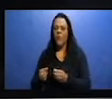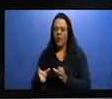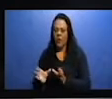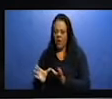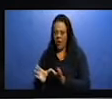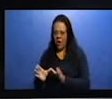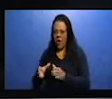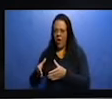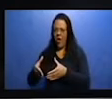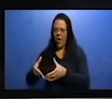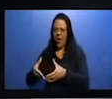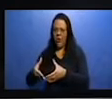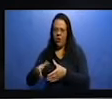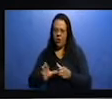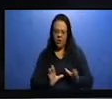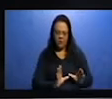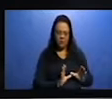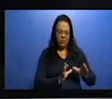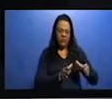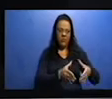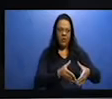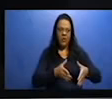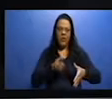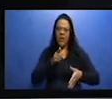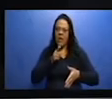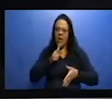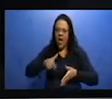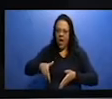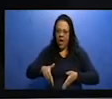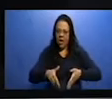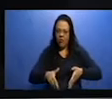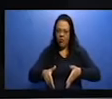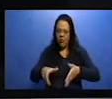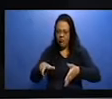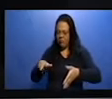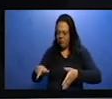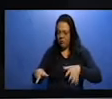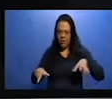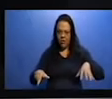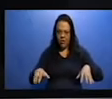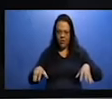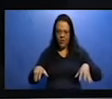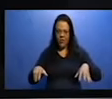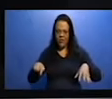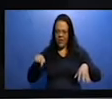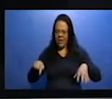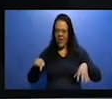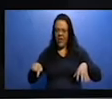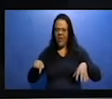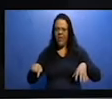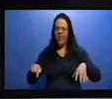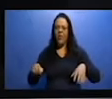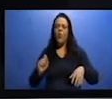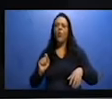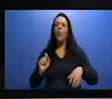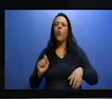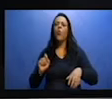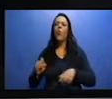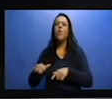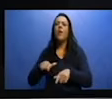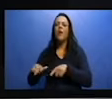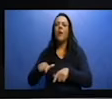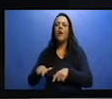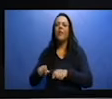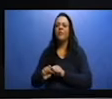à margem dos rios, né? Onde também se desenvolvia as atividades de agricultura, de agropecuária. Nós temos